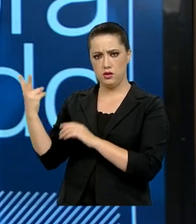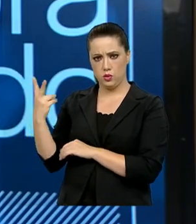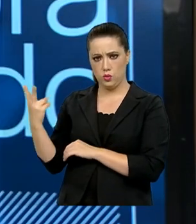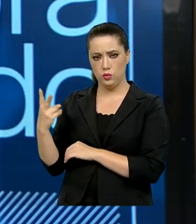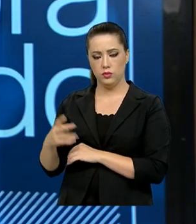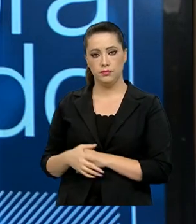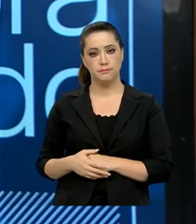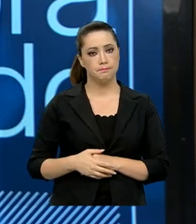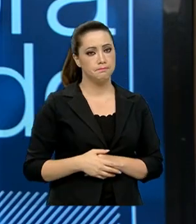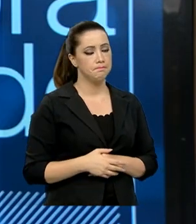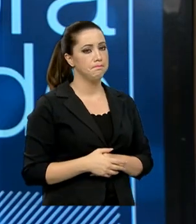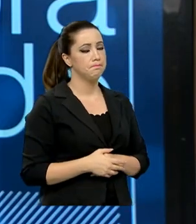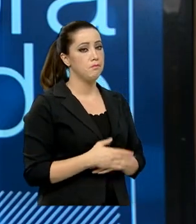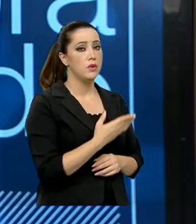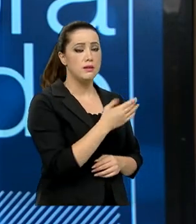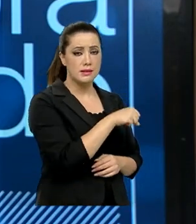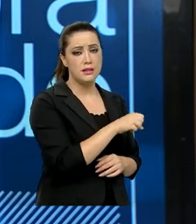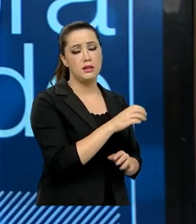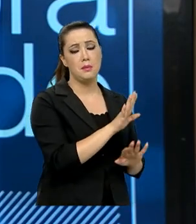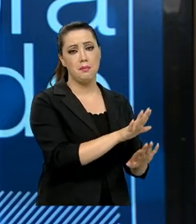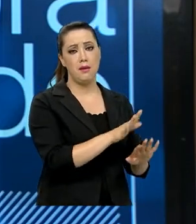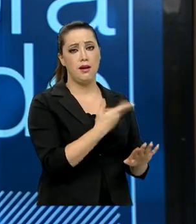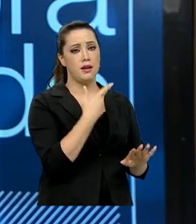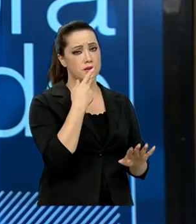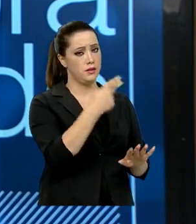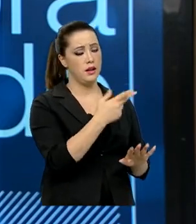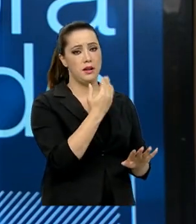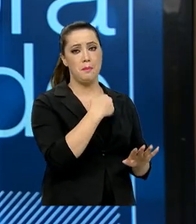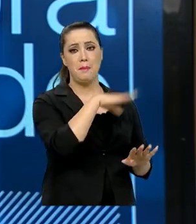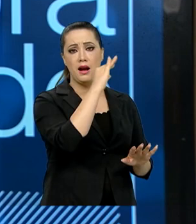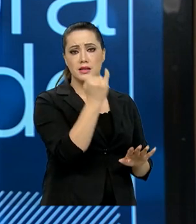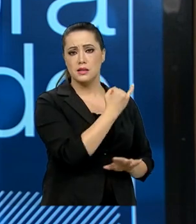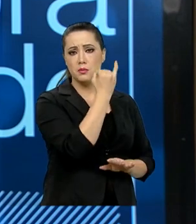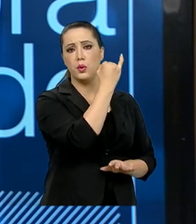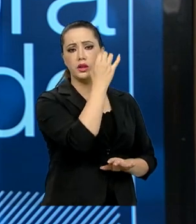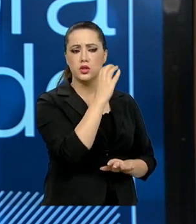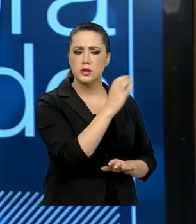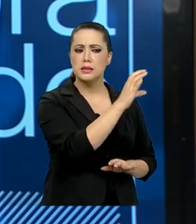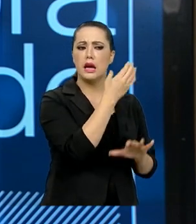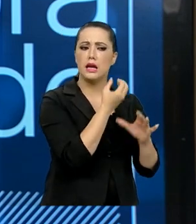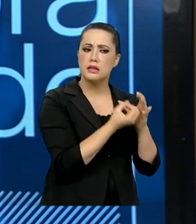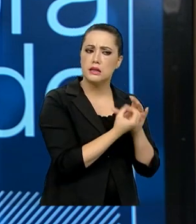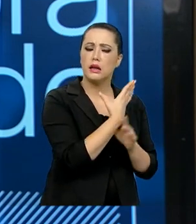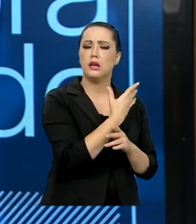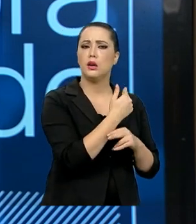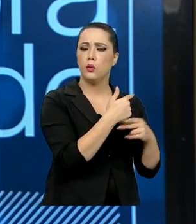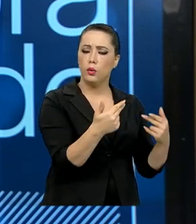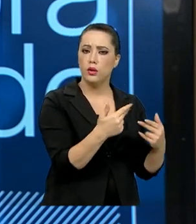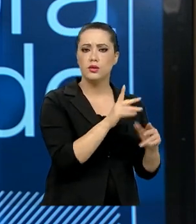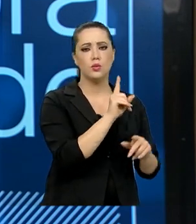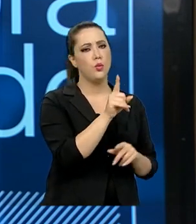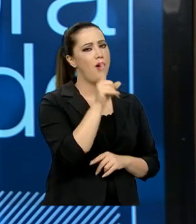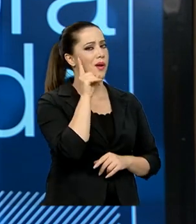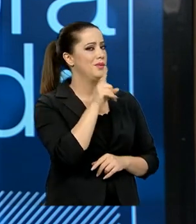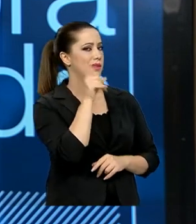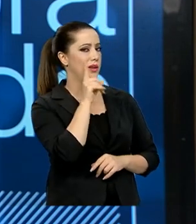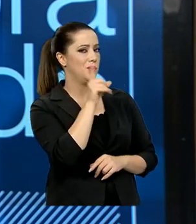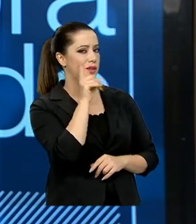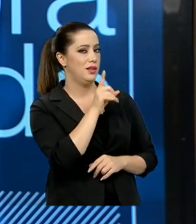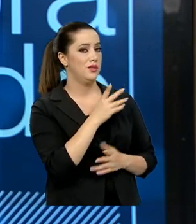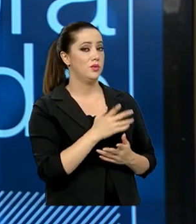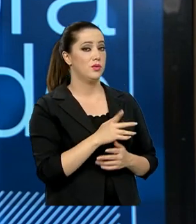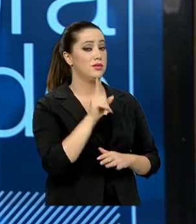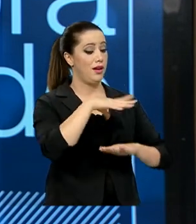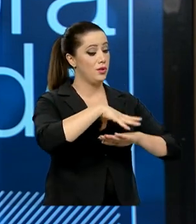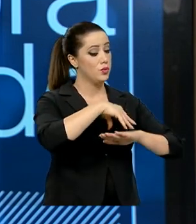de impacto da produção científica, não é os Estados Unidos. Não é aquele que produz uma quantidade maior. Em primeiro lugar, está a